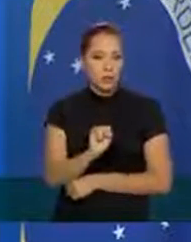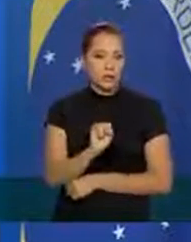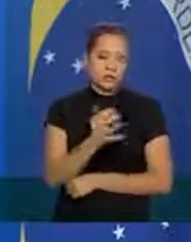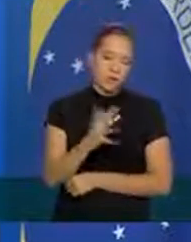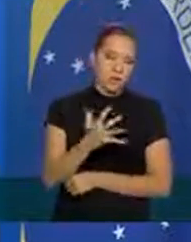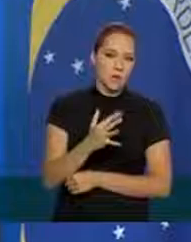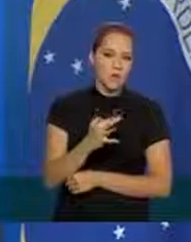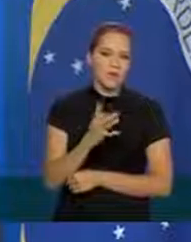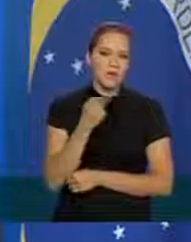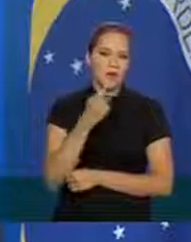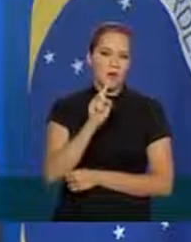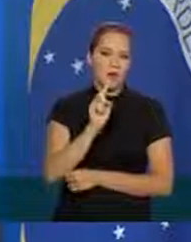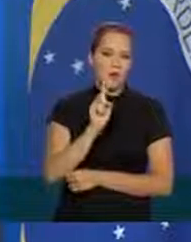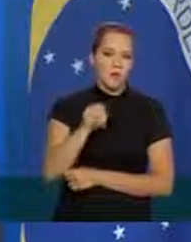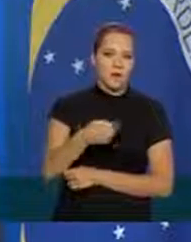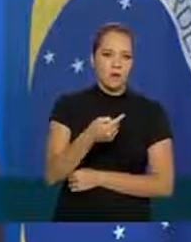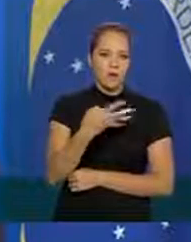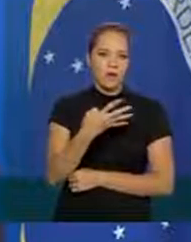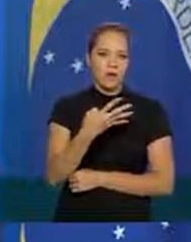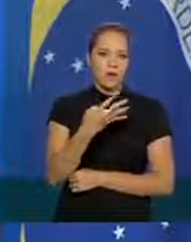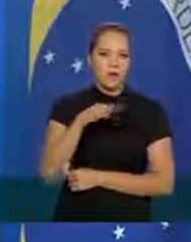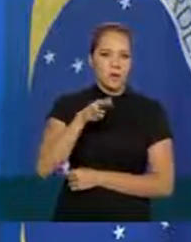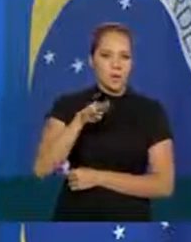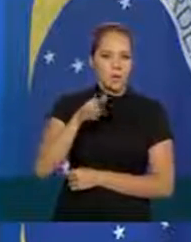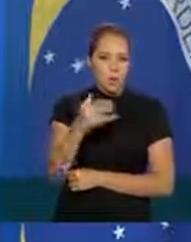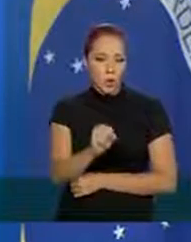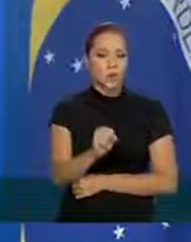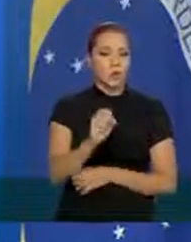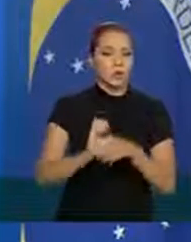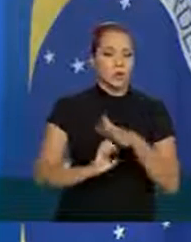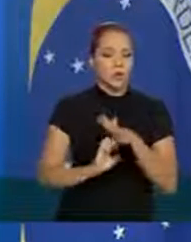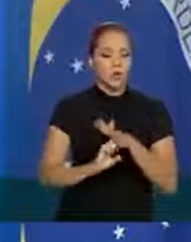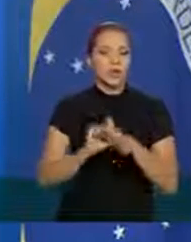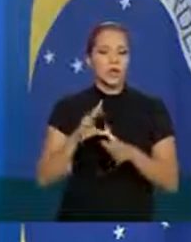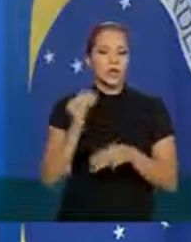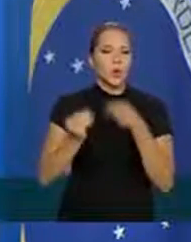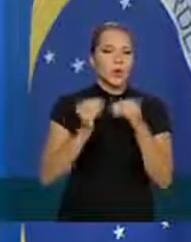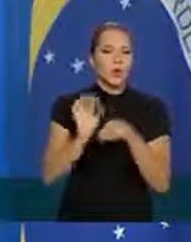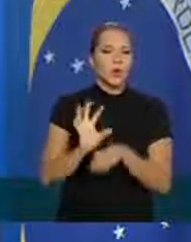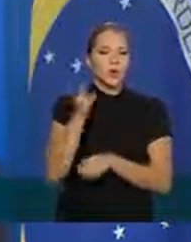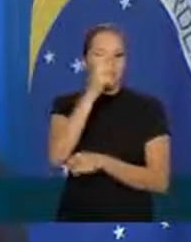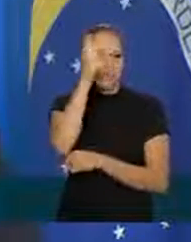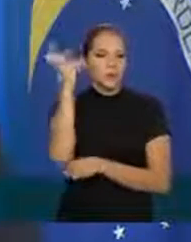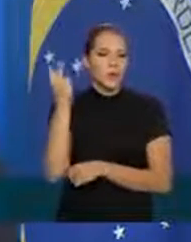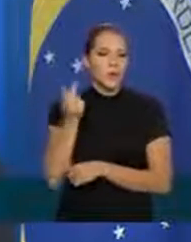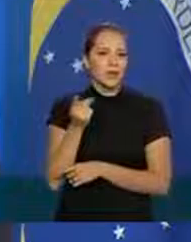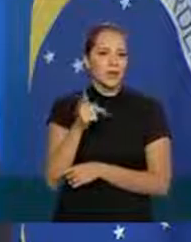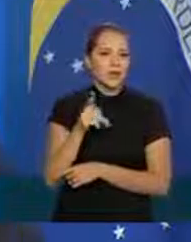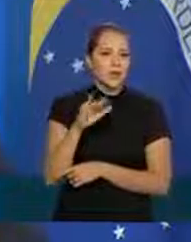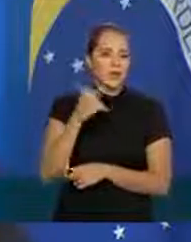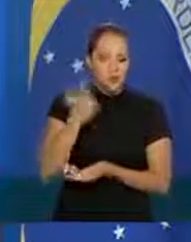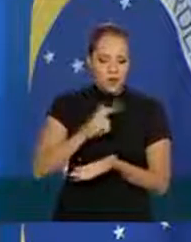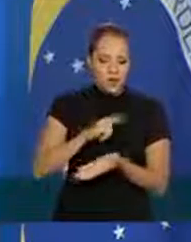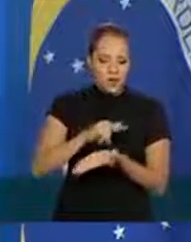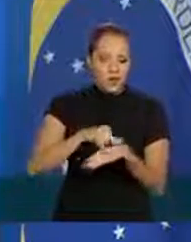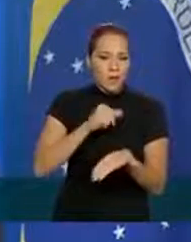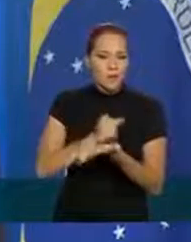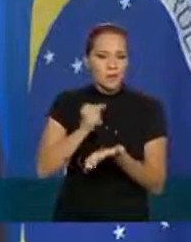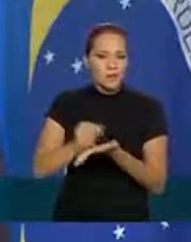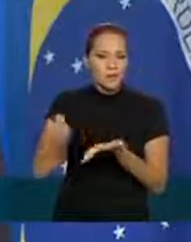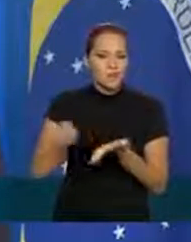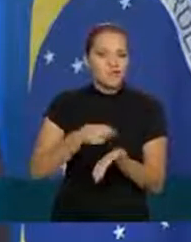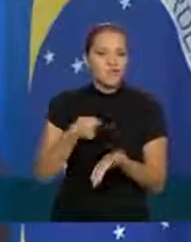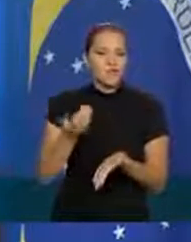anteriormente 1,4 milhões de empresas então a pergunta é mas o que acontece com os trabalhadores informais ou seja os trabalhadores que não estão na folha de